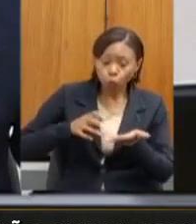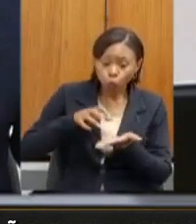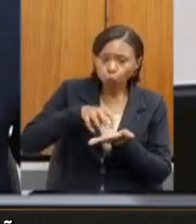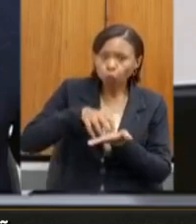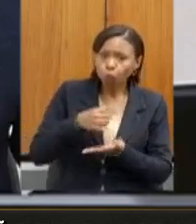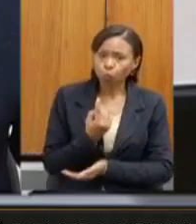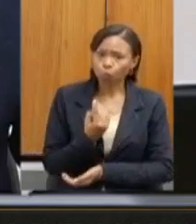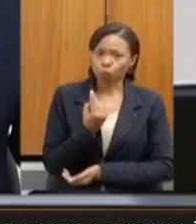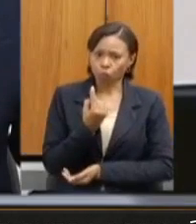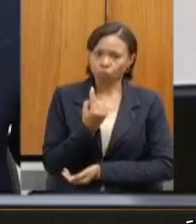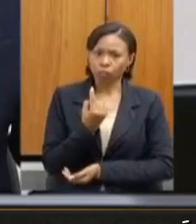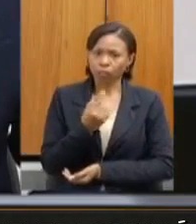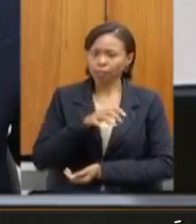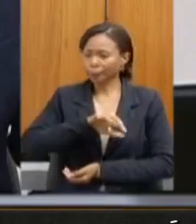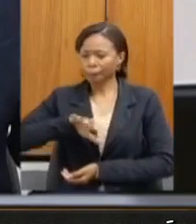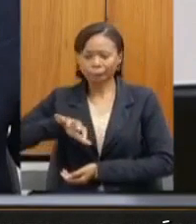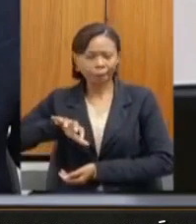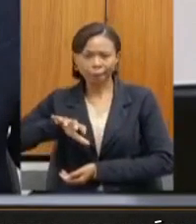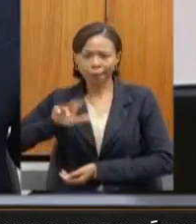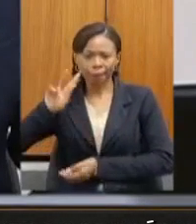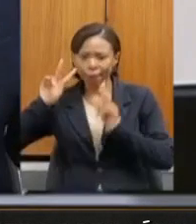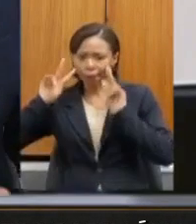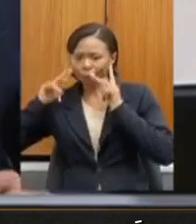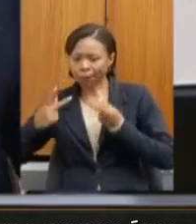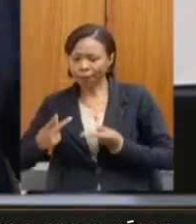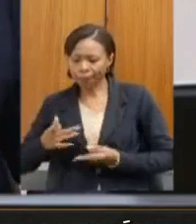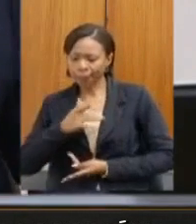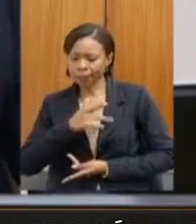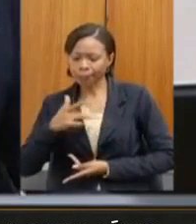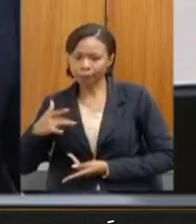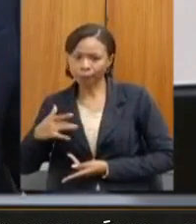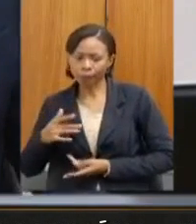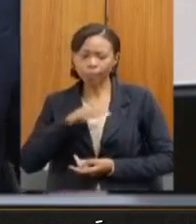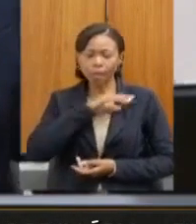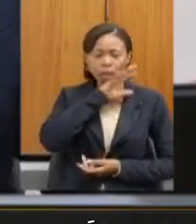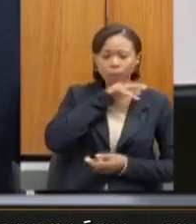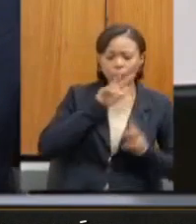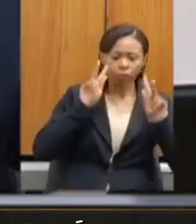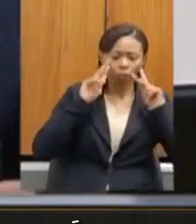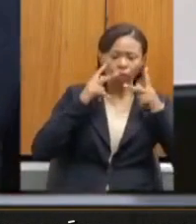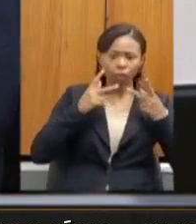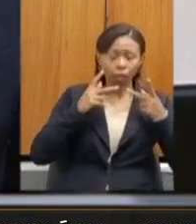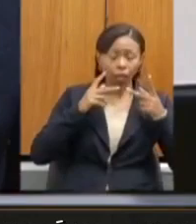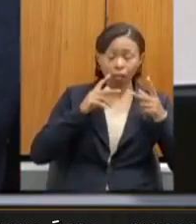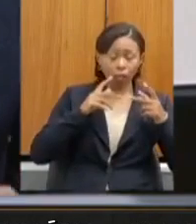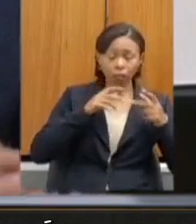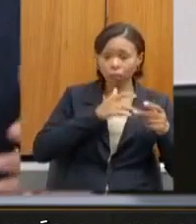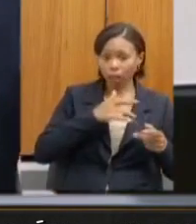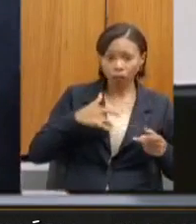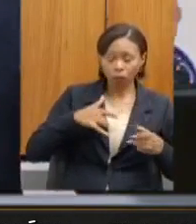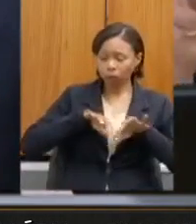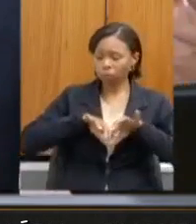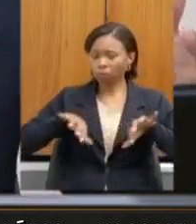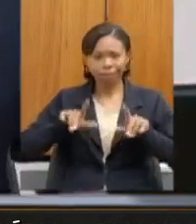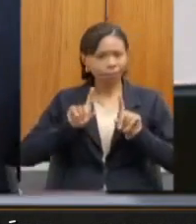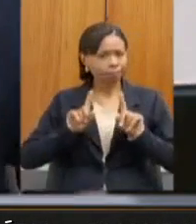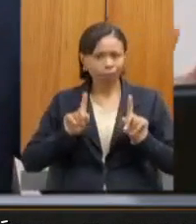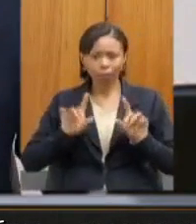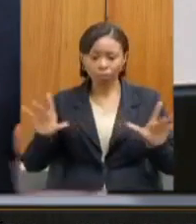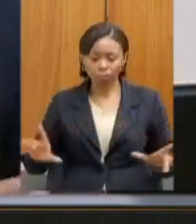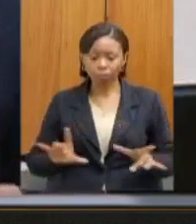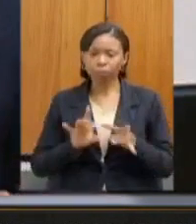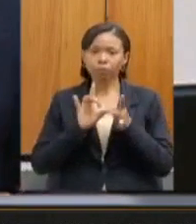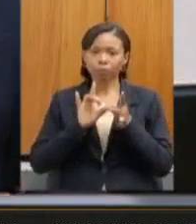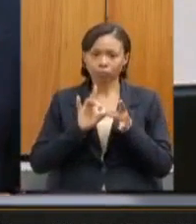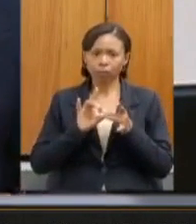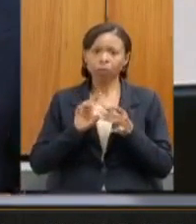da saúde humana com a saúde ambiental e a saúde animal. Lembrando aqui sobre a pandemia, onde possivelmente